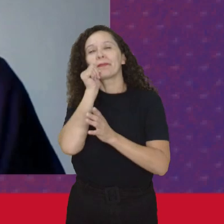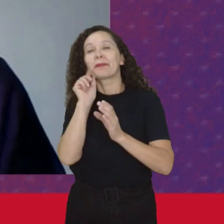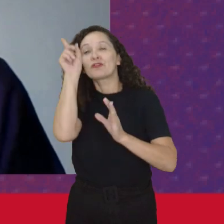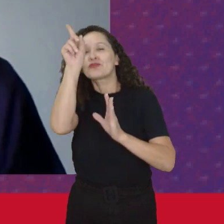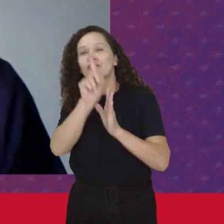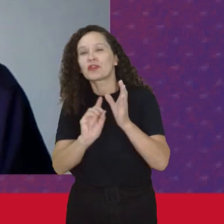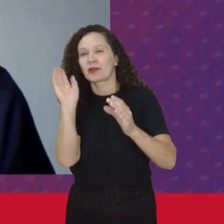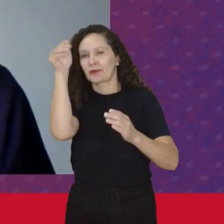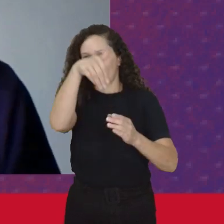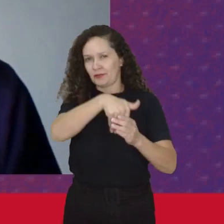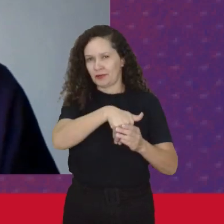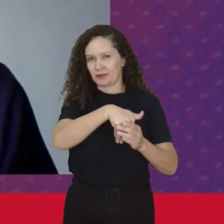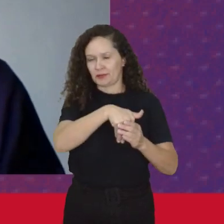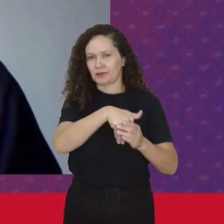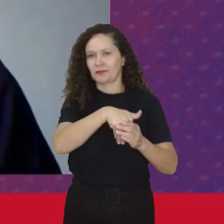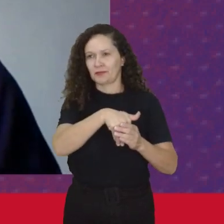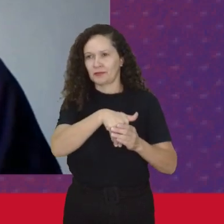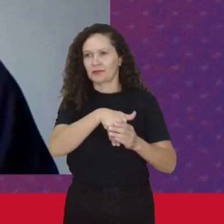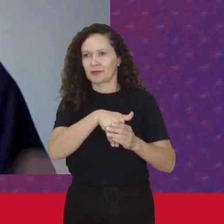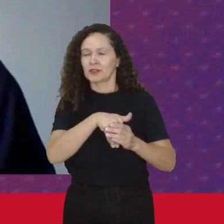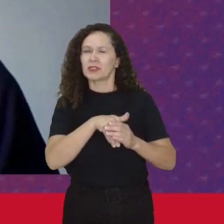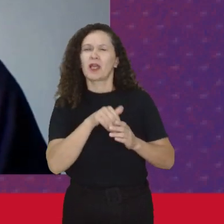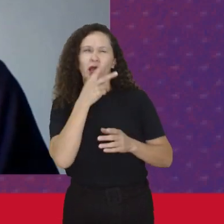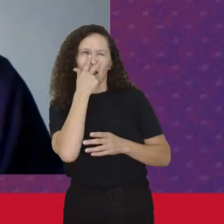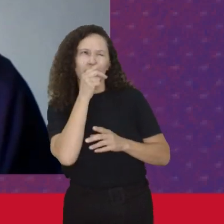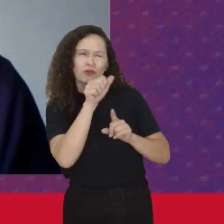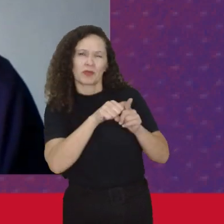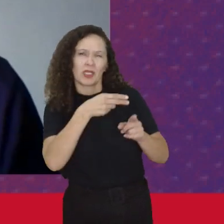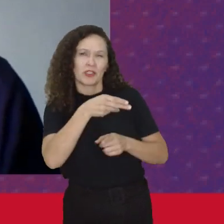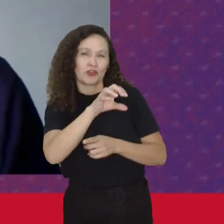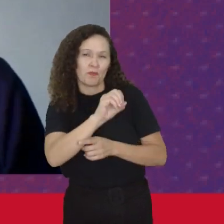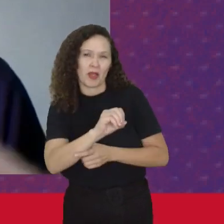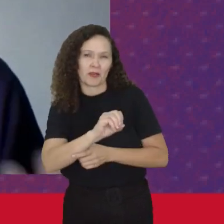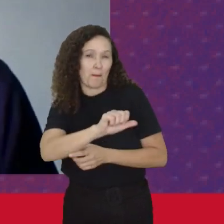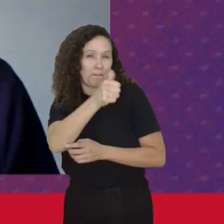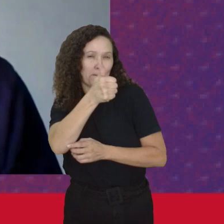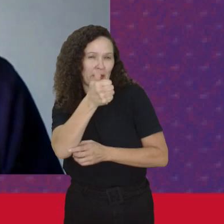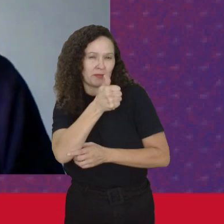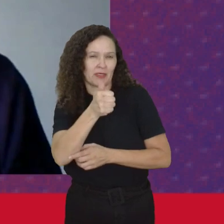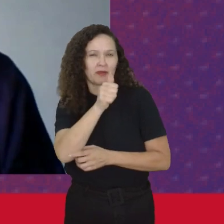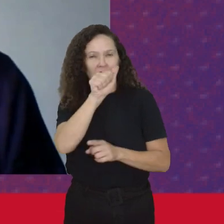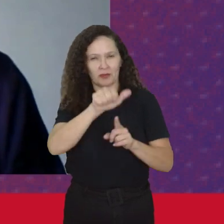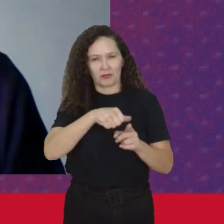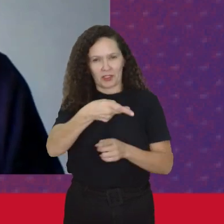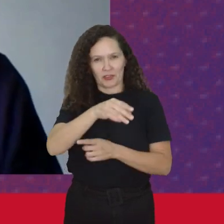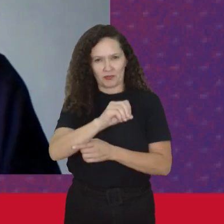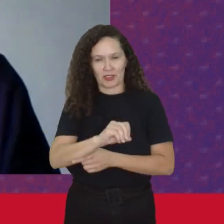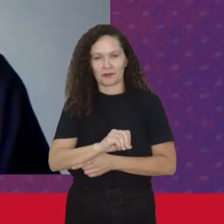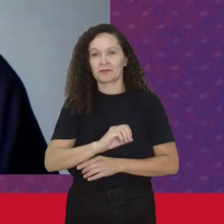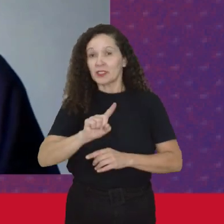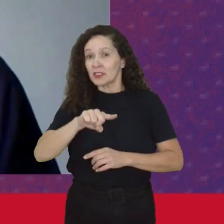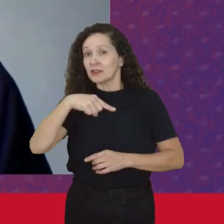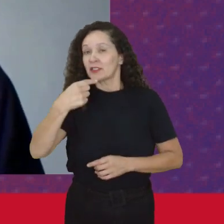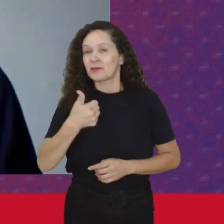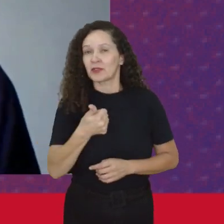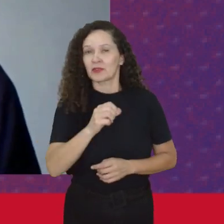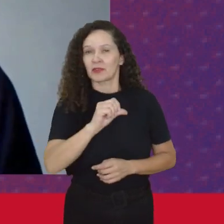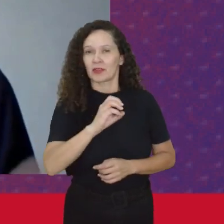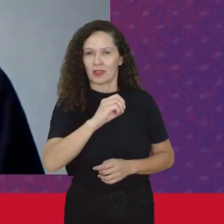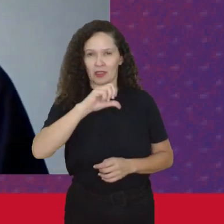voto Que foi Naquele ano Foi em maio Junto do primeiro de maio Em 1909 Elas conseguiram